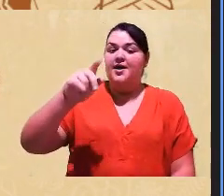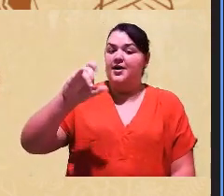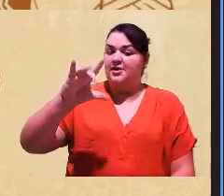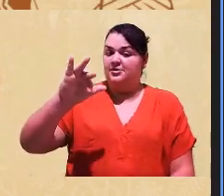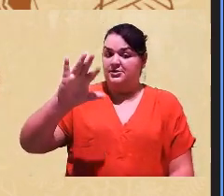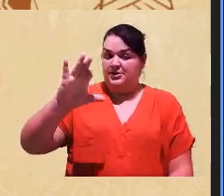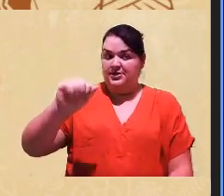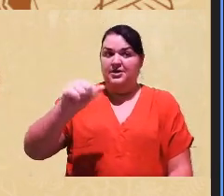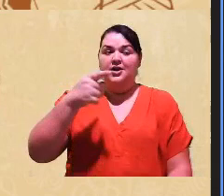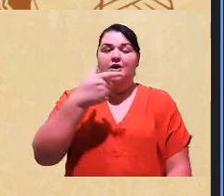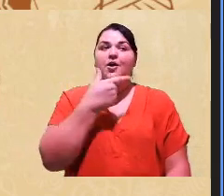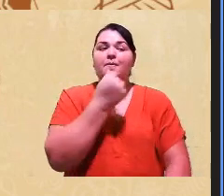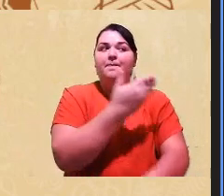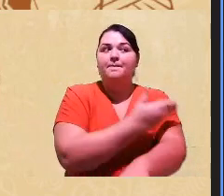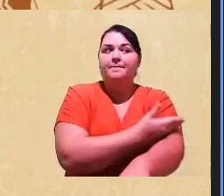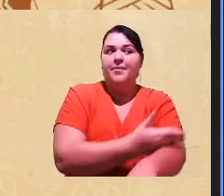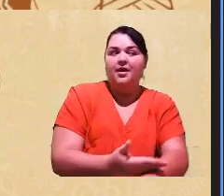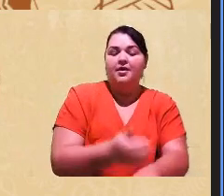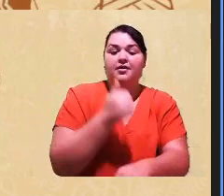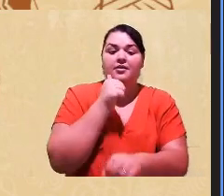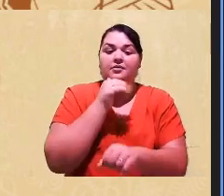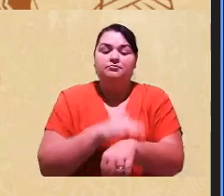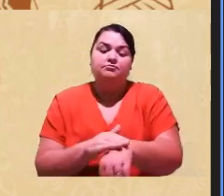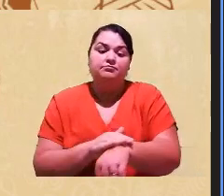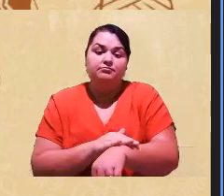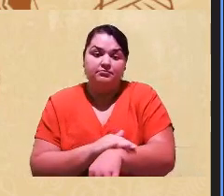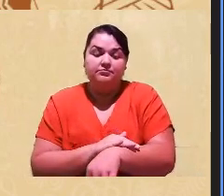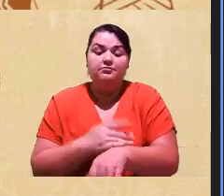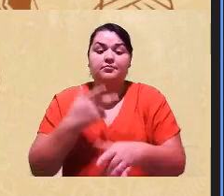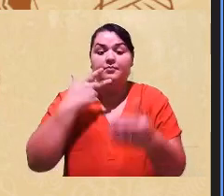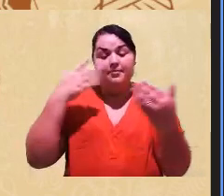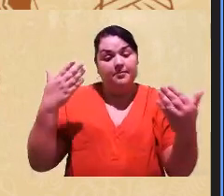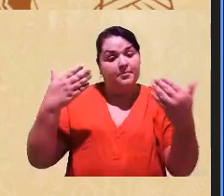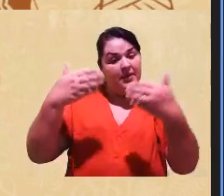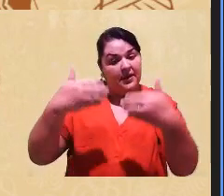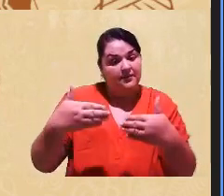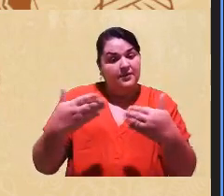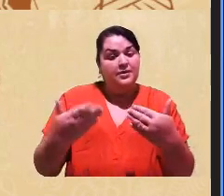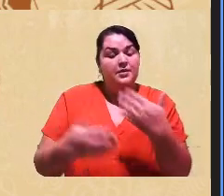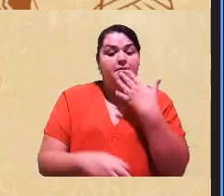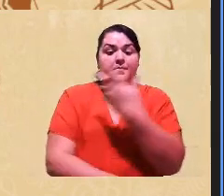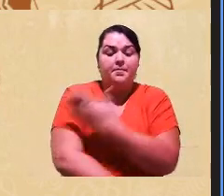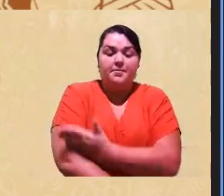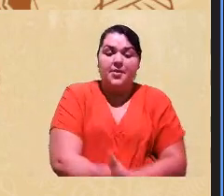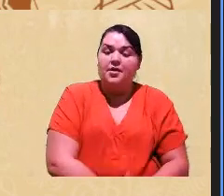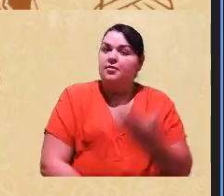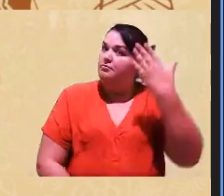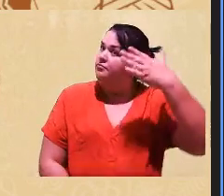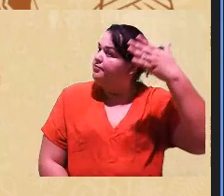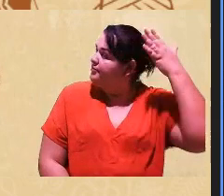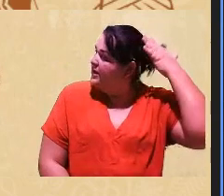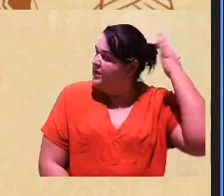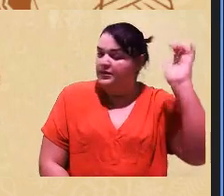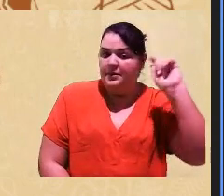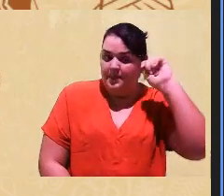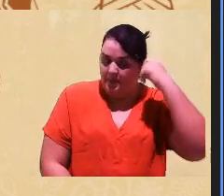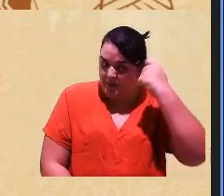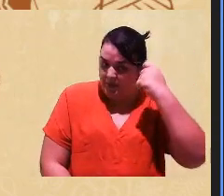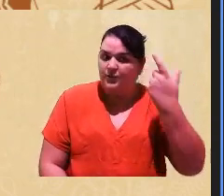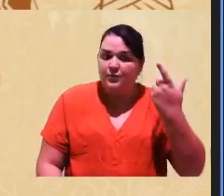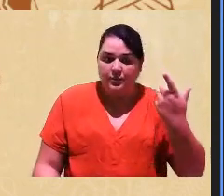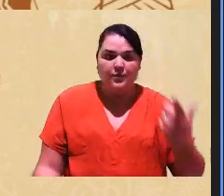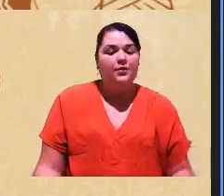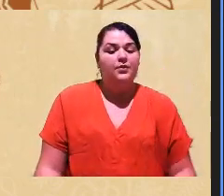homem branco, né? Eu posso falar desse perfil, posso falar de brancos com cabelo preto, então, o eu vou chamar aqui depois, eu